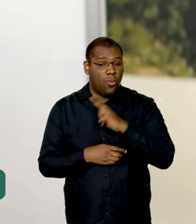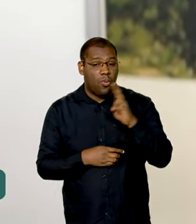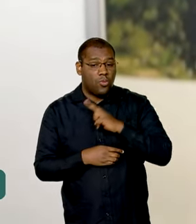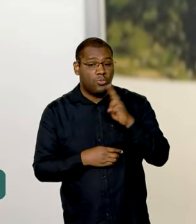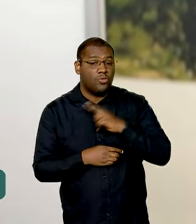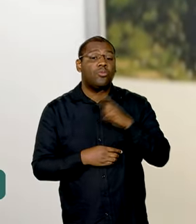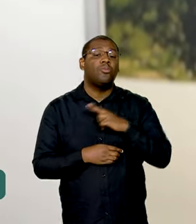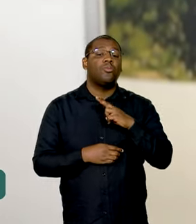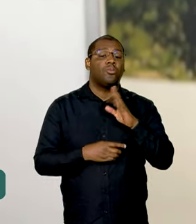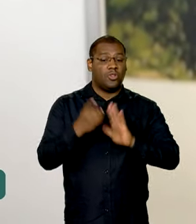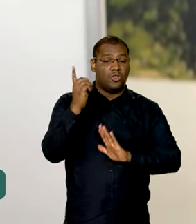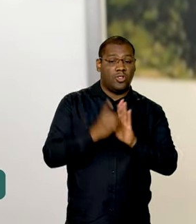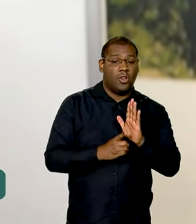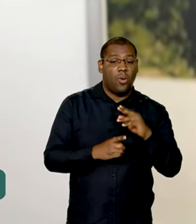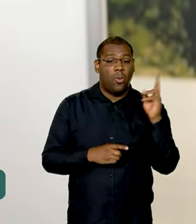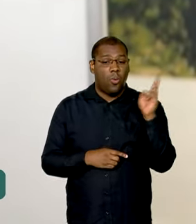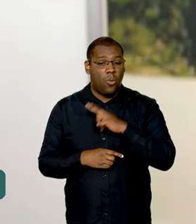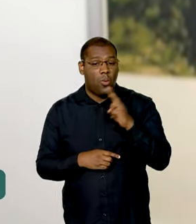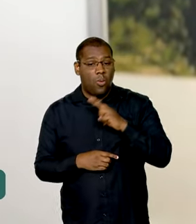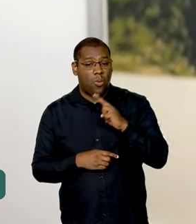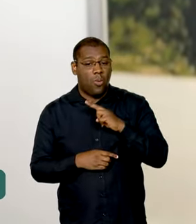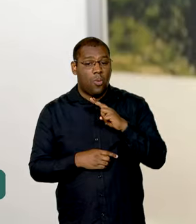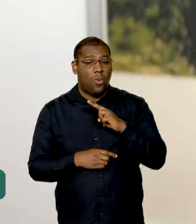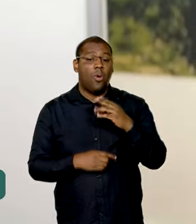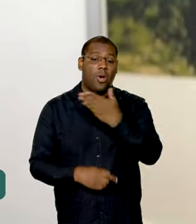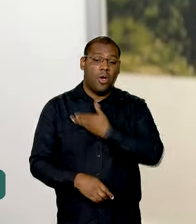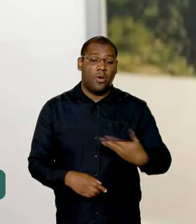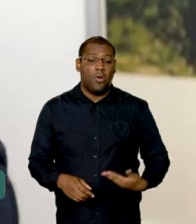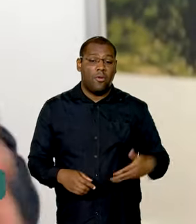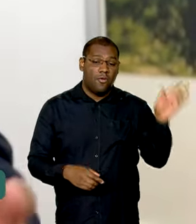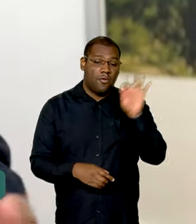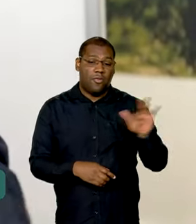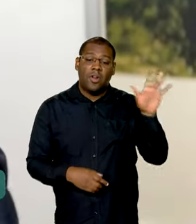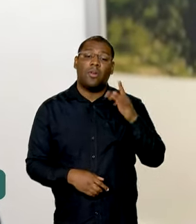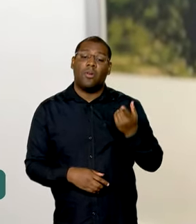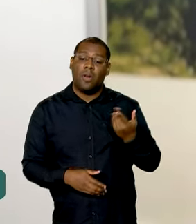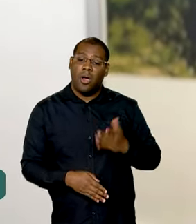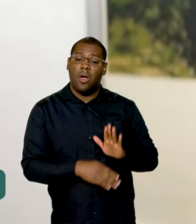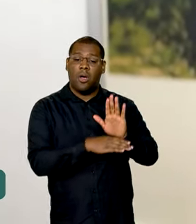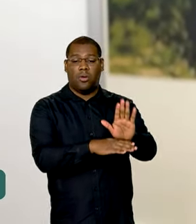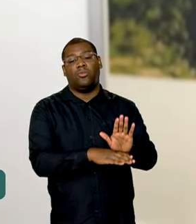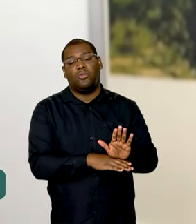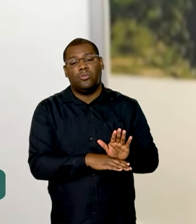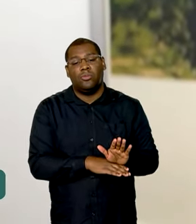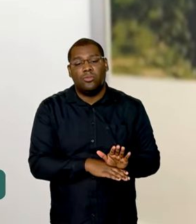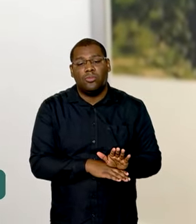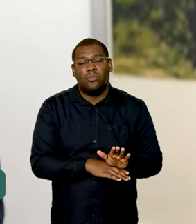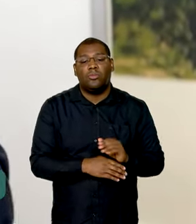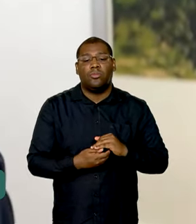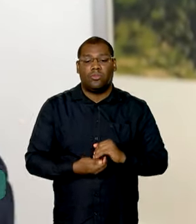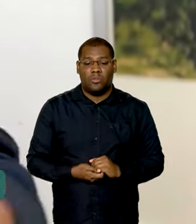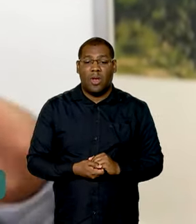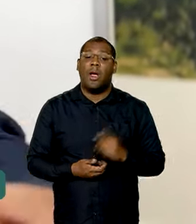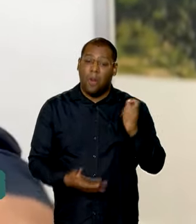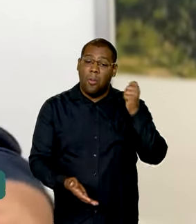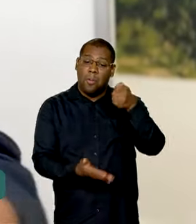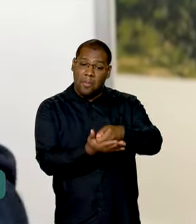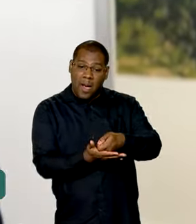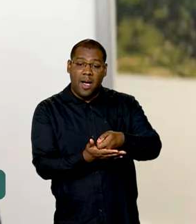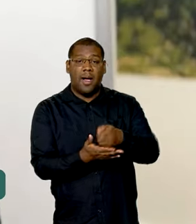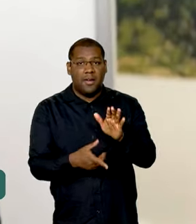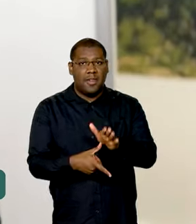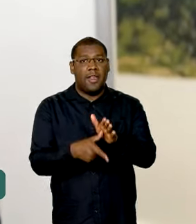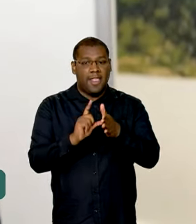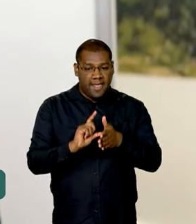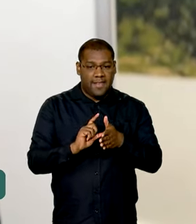ou calamidade reconhecido pelo governo federal. E com isso, a gente faz a antecipação. Também é possível